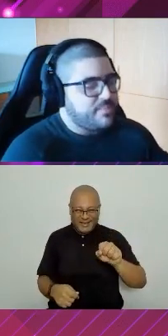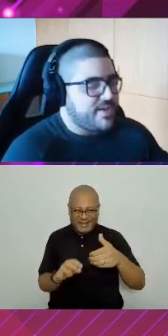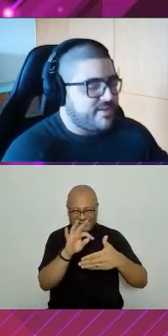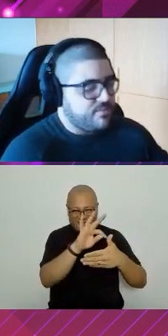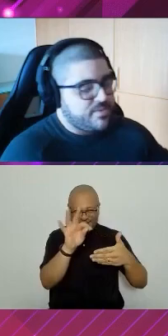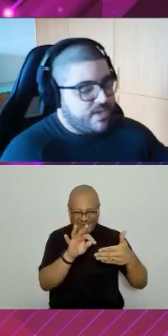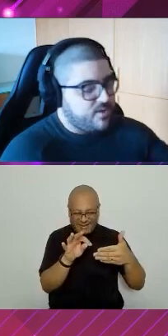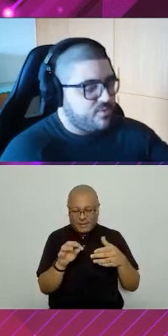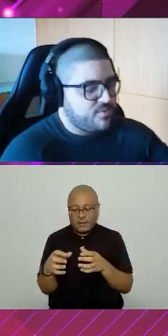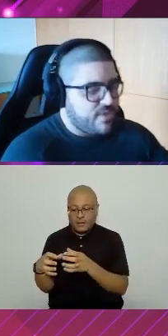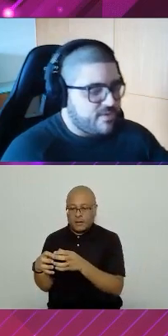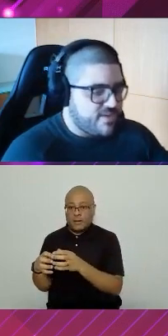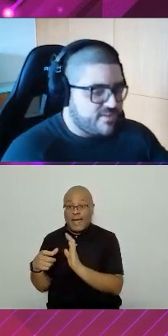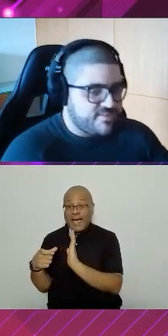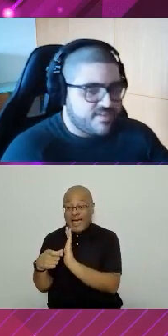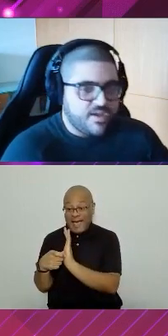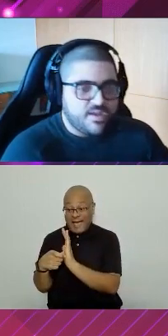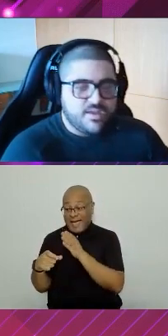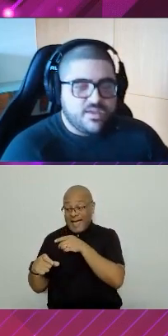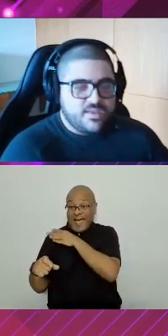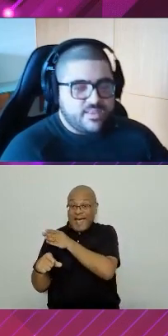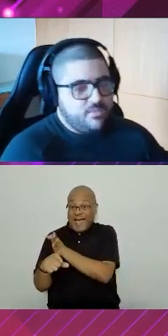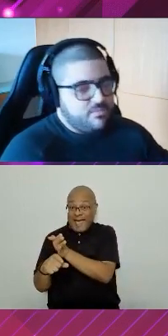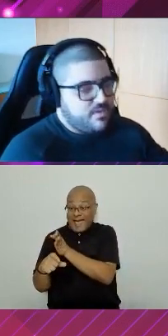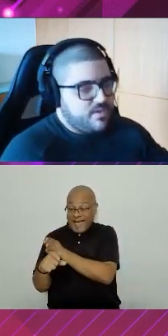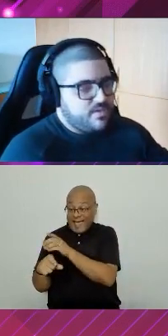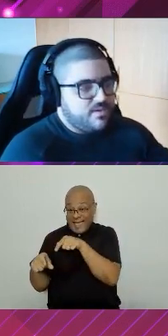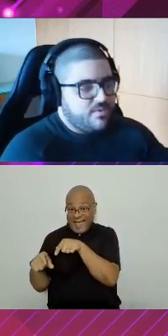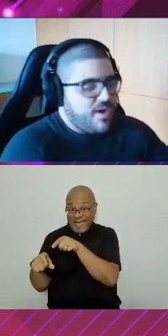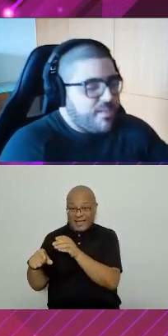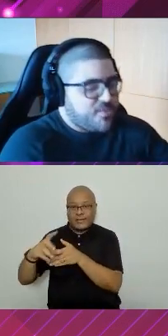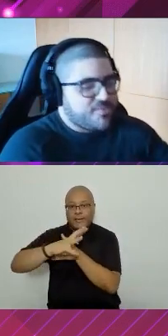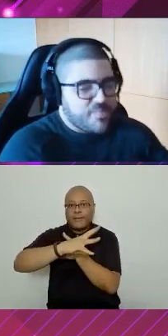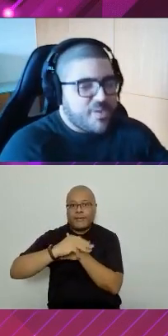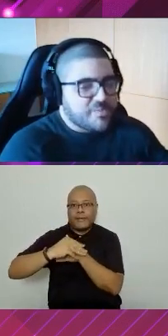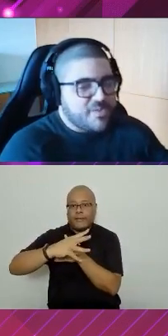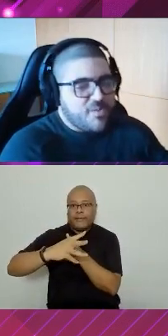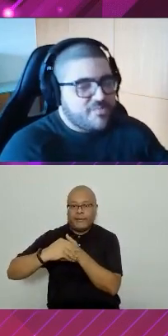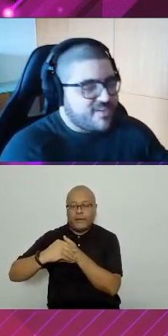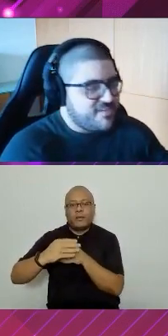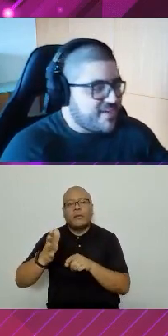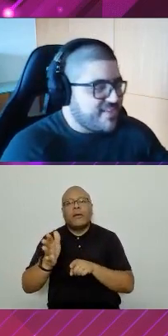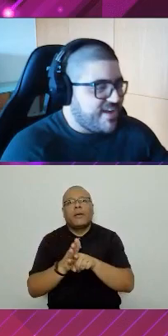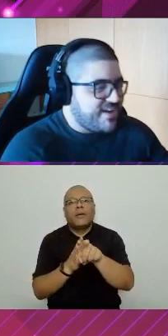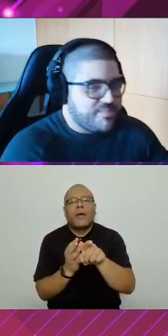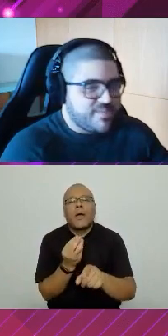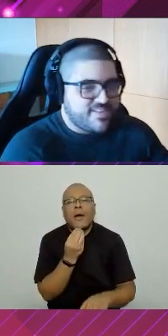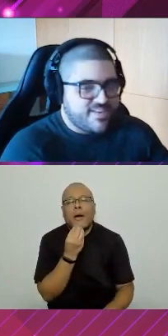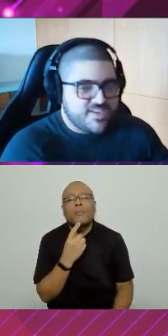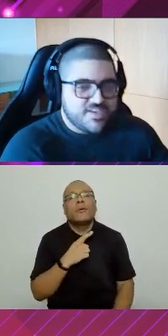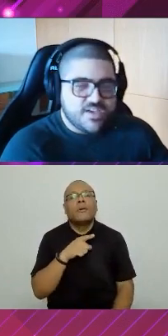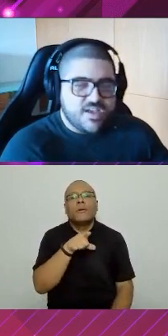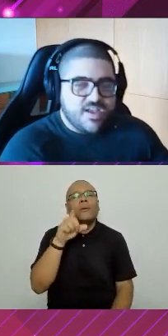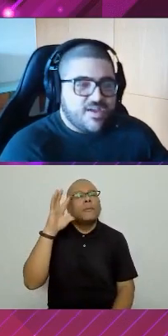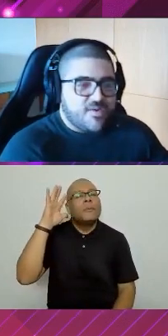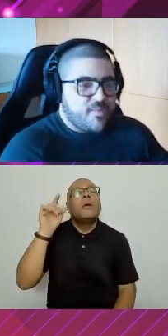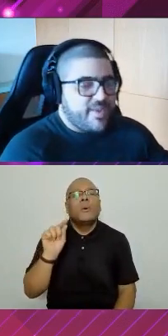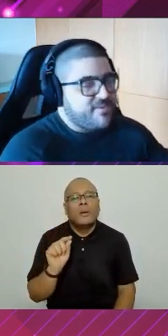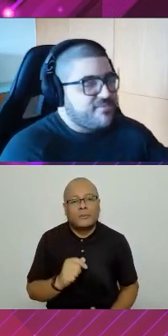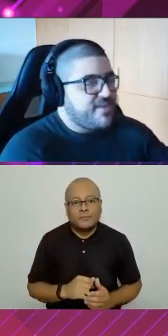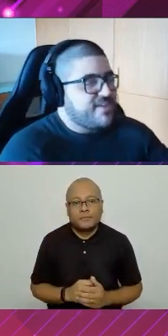montar uma aplicação que é a que o meu usuário vai acessar. Então, qual é a próxima pergunta? Óbvio que vem na cabeça da gente.